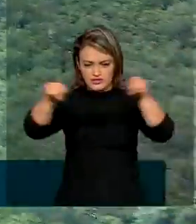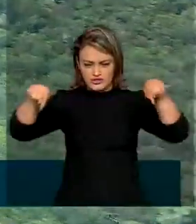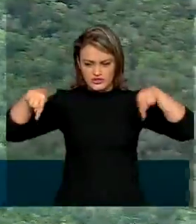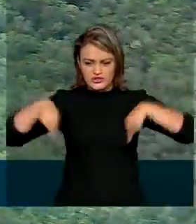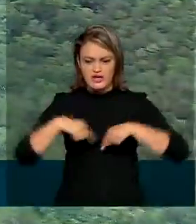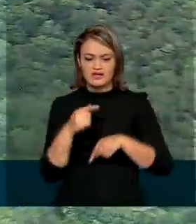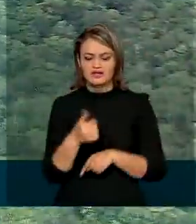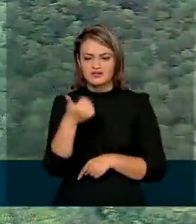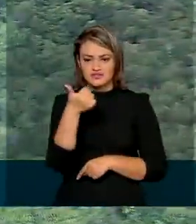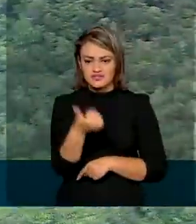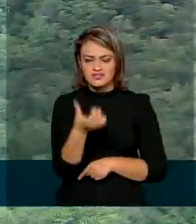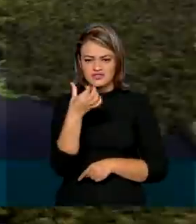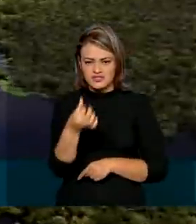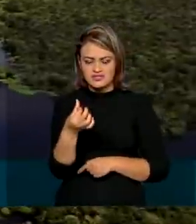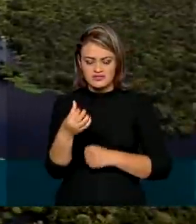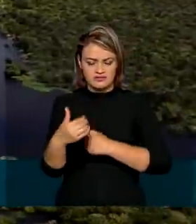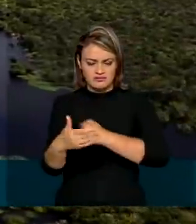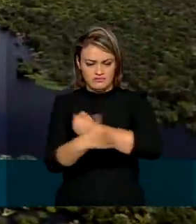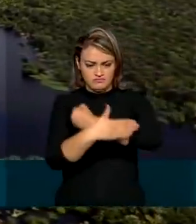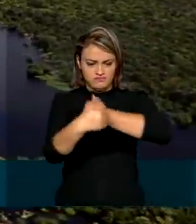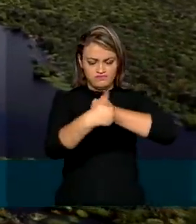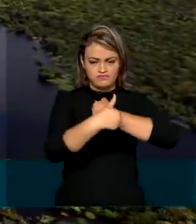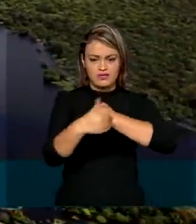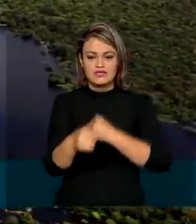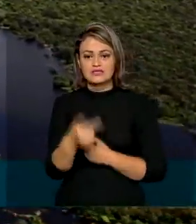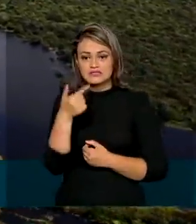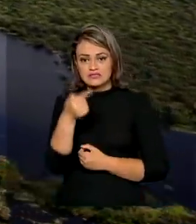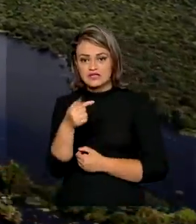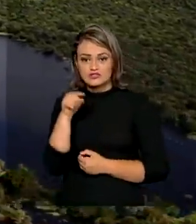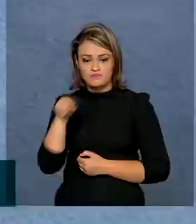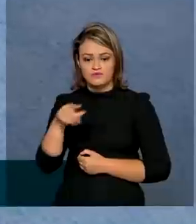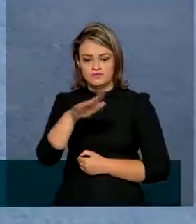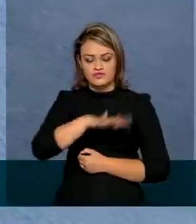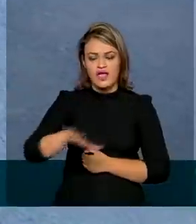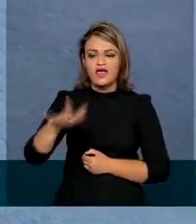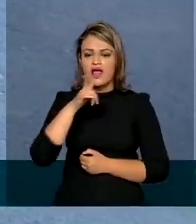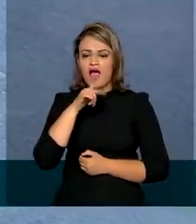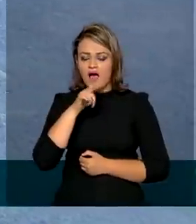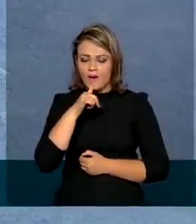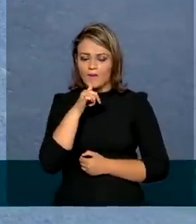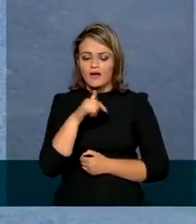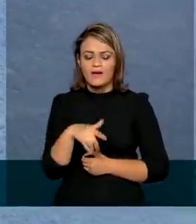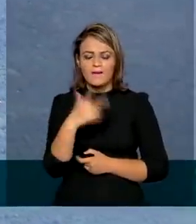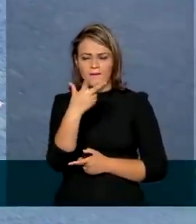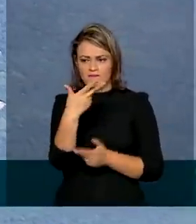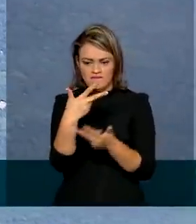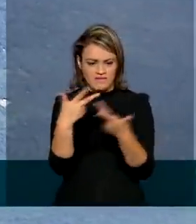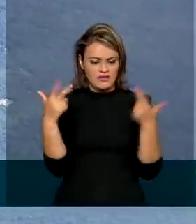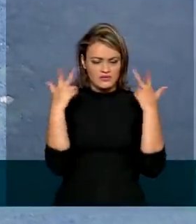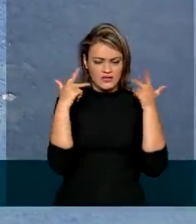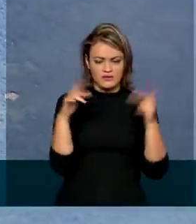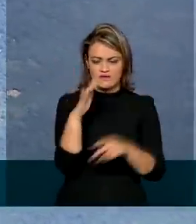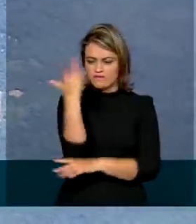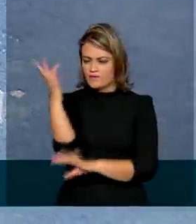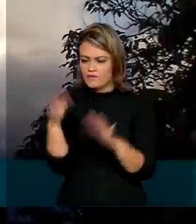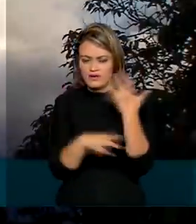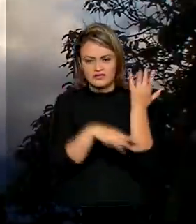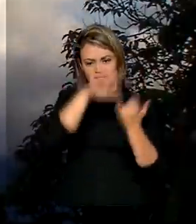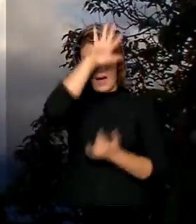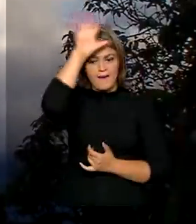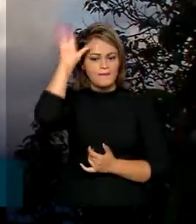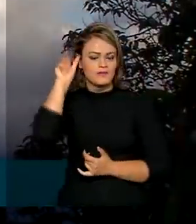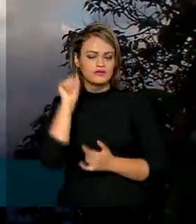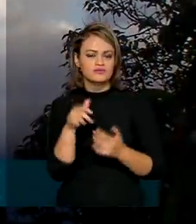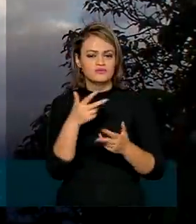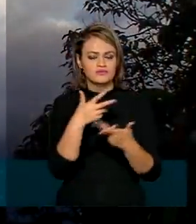16 mil quilômetros de fronteira e mais de 7 mil de costa marítima, além de riquezas naturais como a floresta amazônica